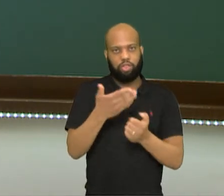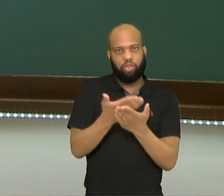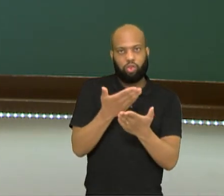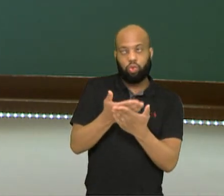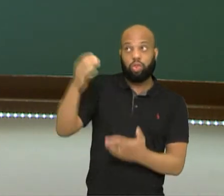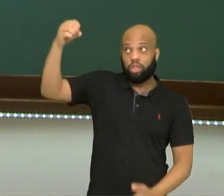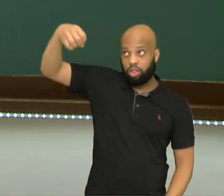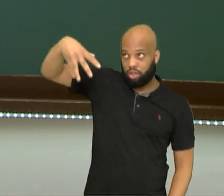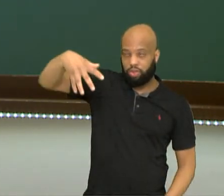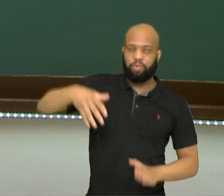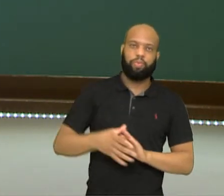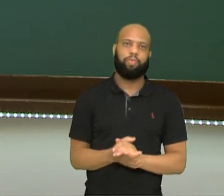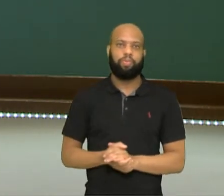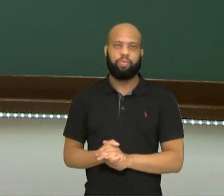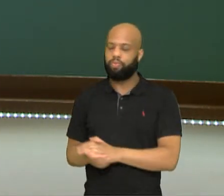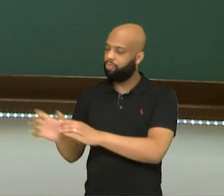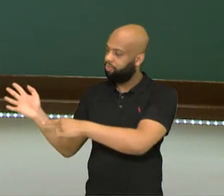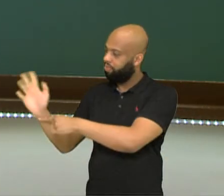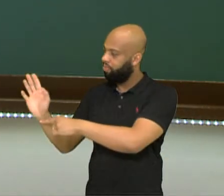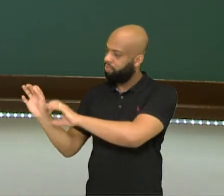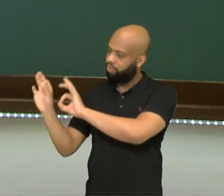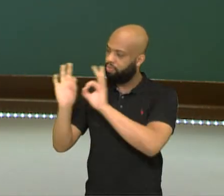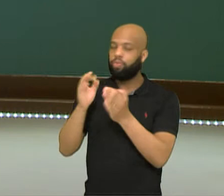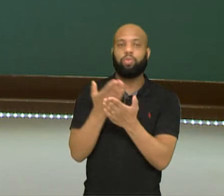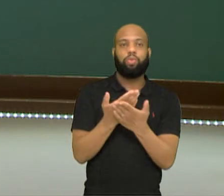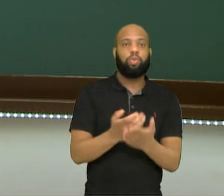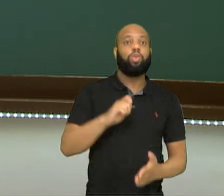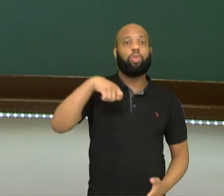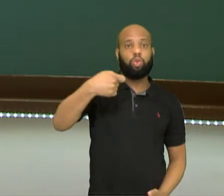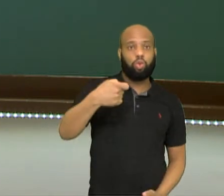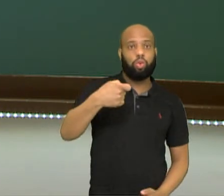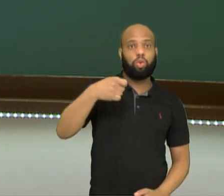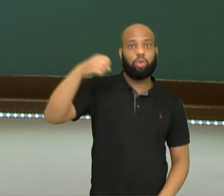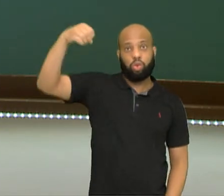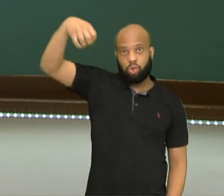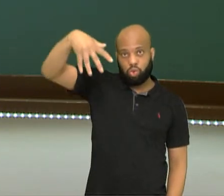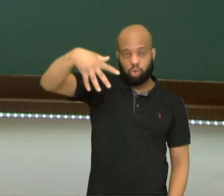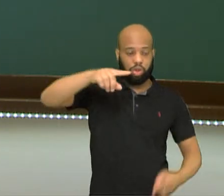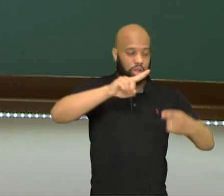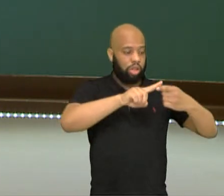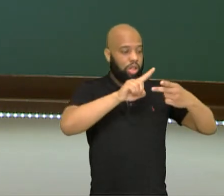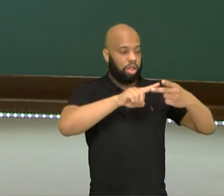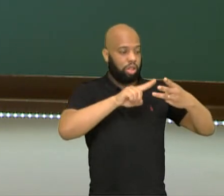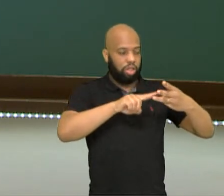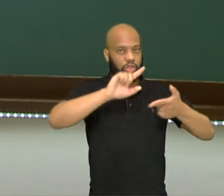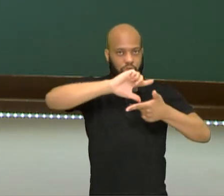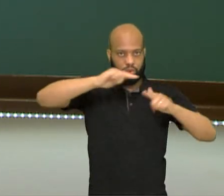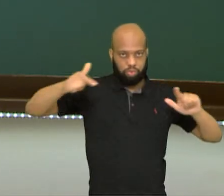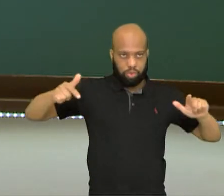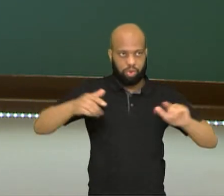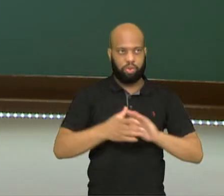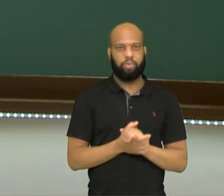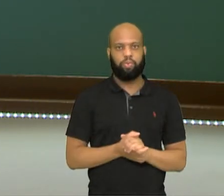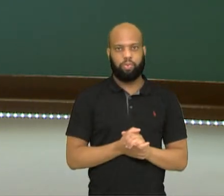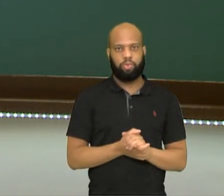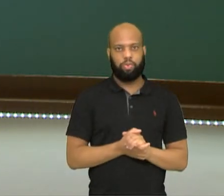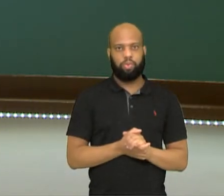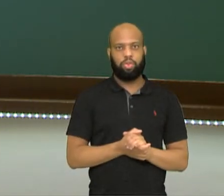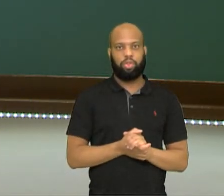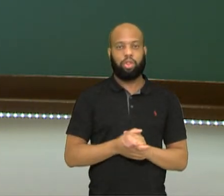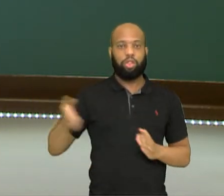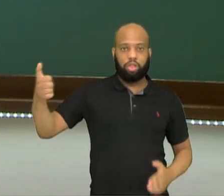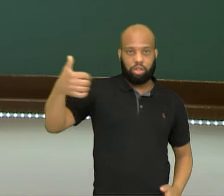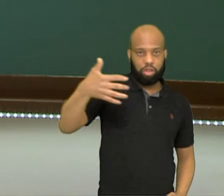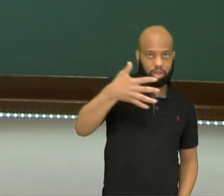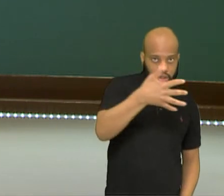geométrica. Então, nesse vídeo, nós falamos sobre os princípios da óptica geométrica, que basicamente são a luz viaja em